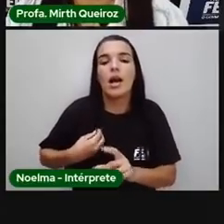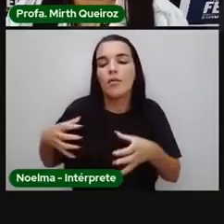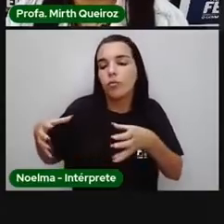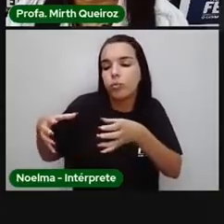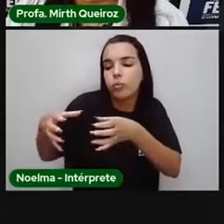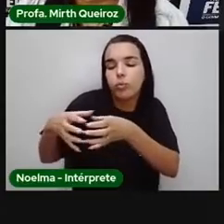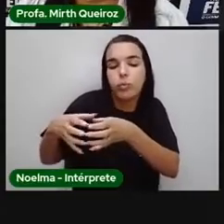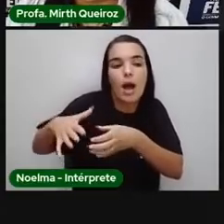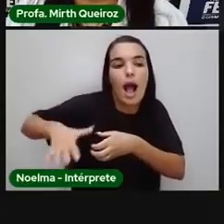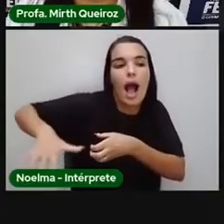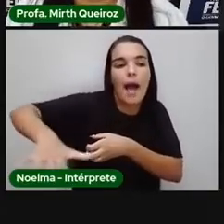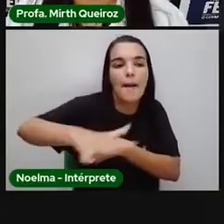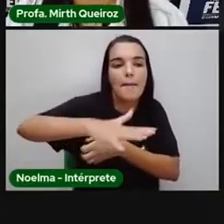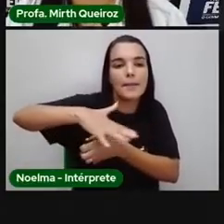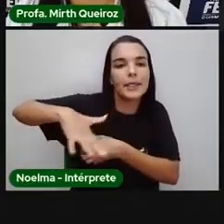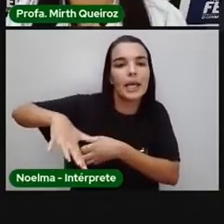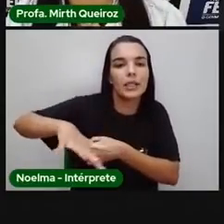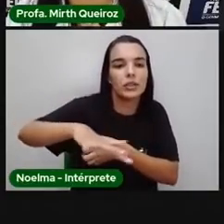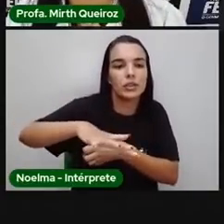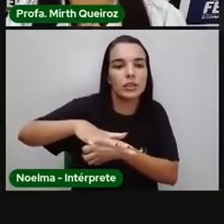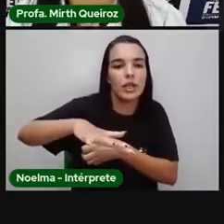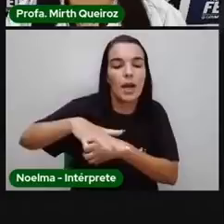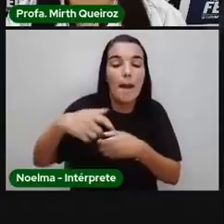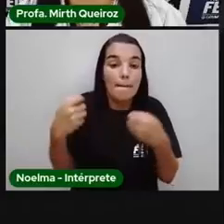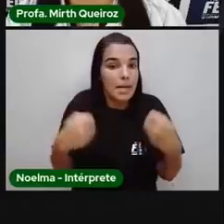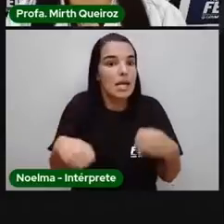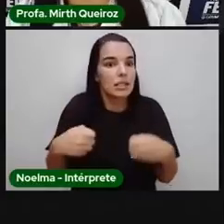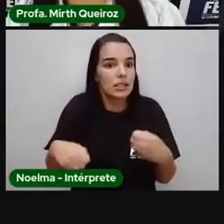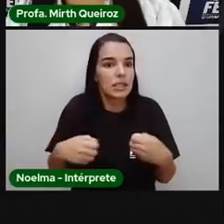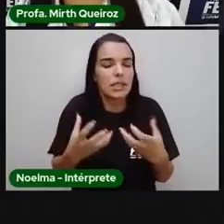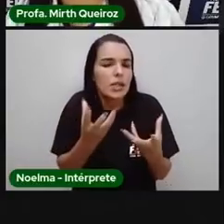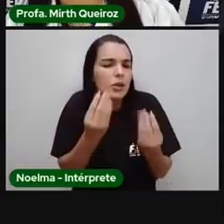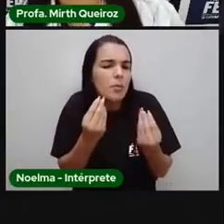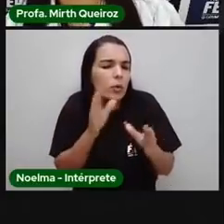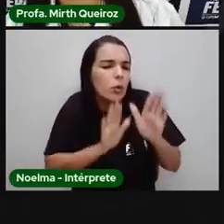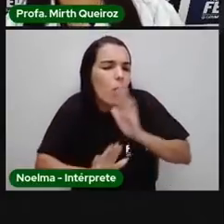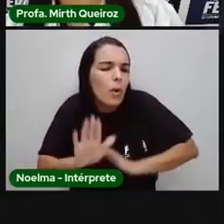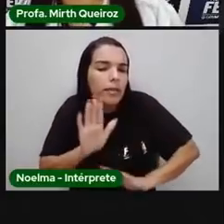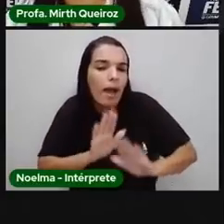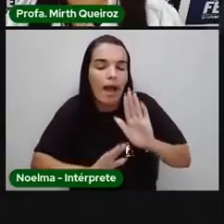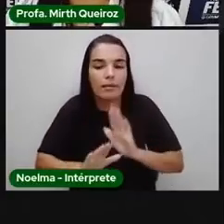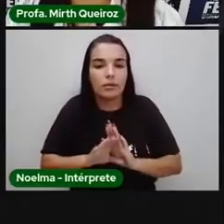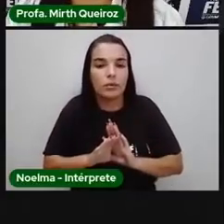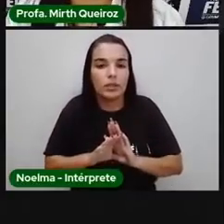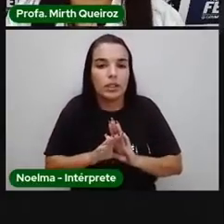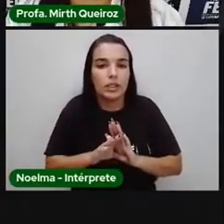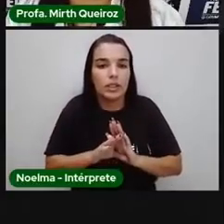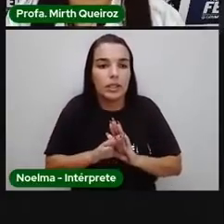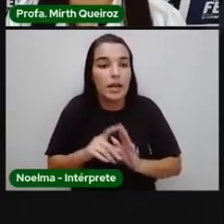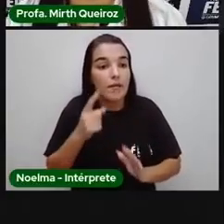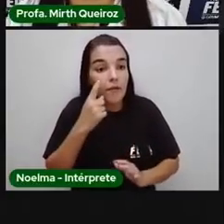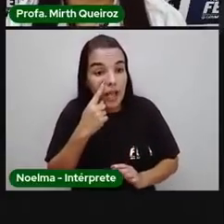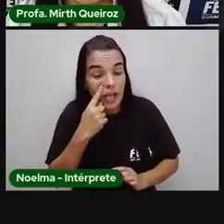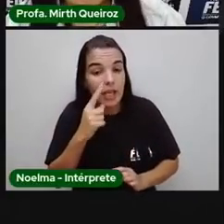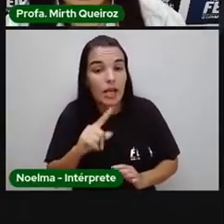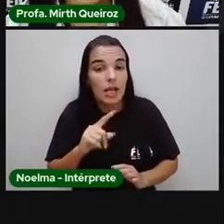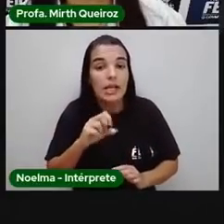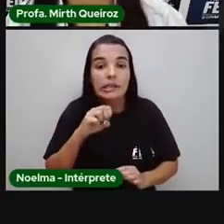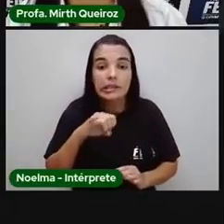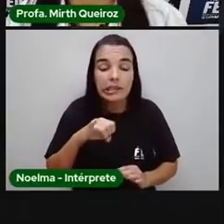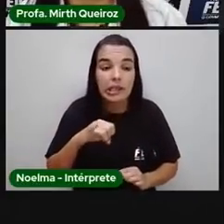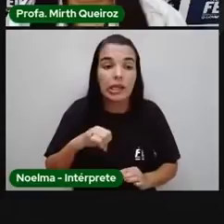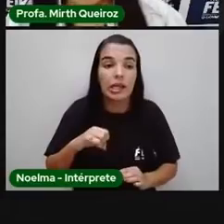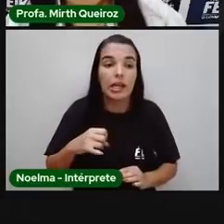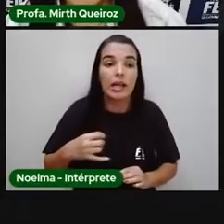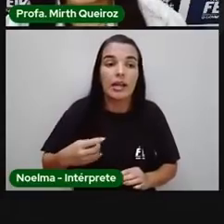nos merece muito cuidado. Não é porque um ser, ele não tem vida, que ele não é importante. Ele também